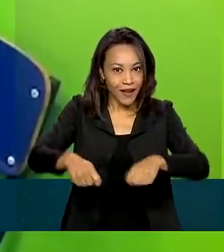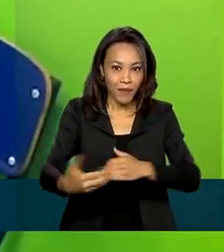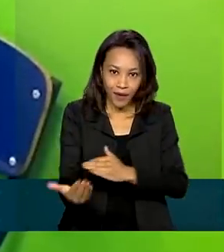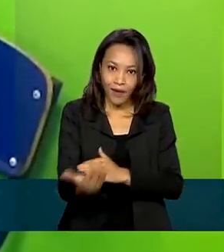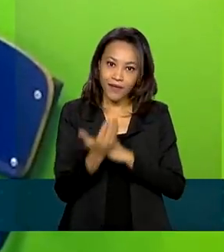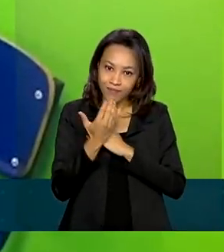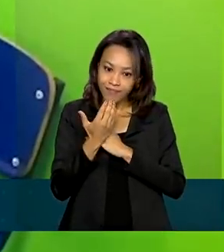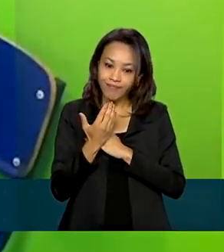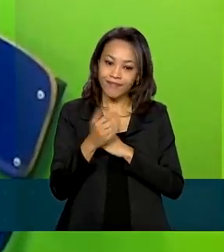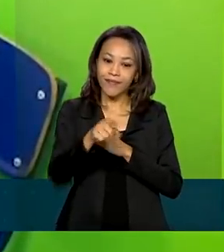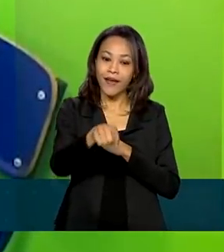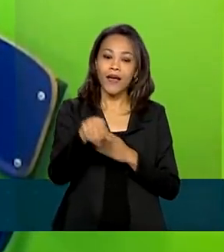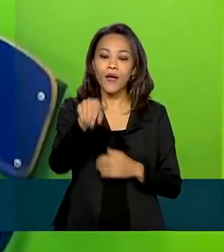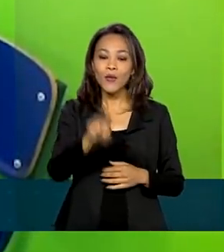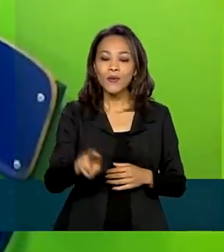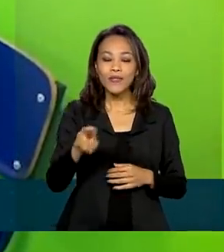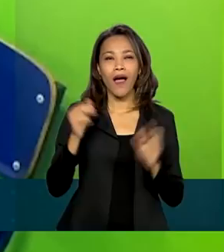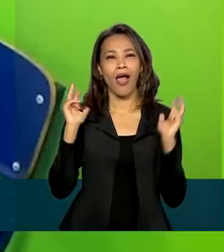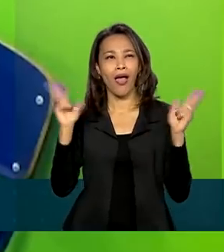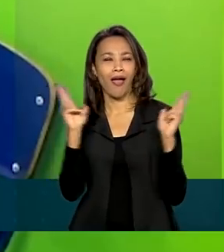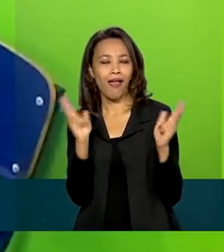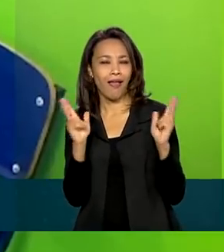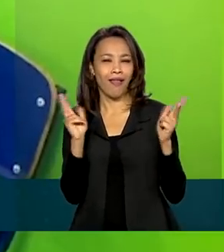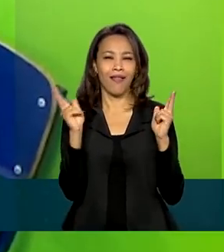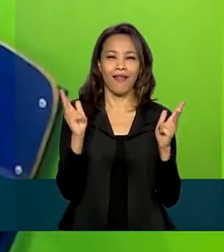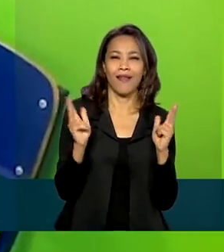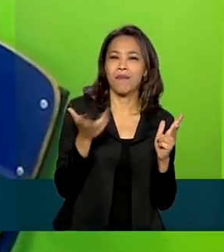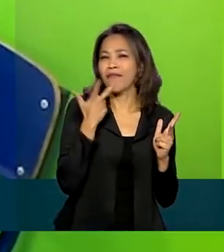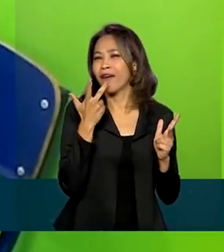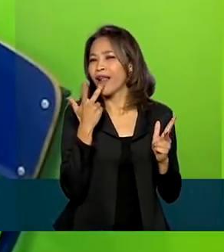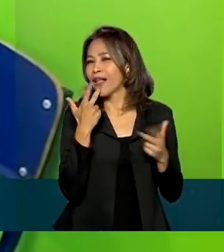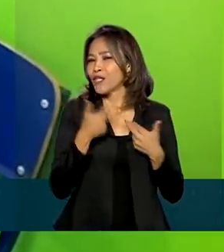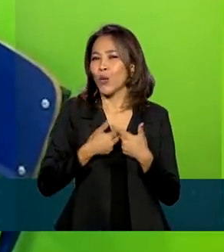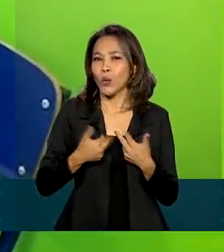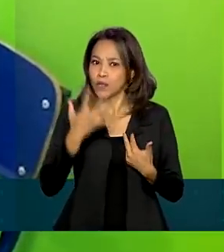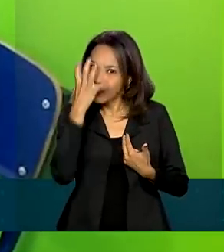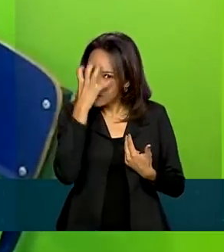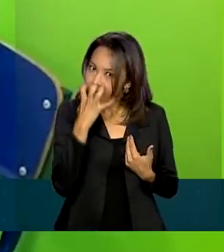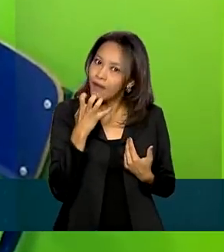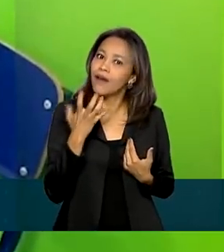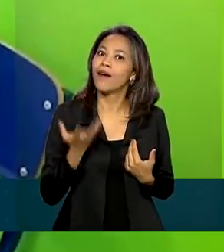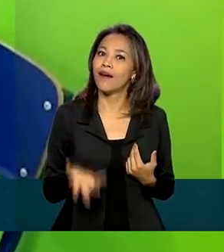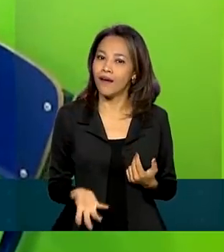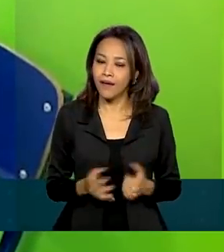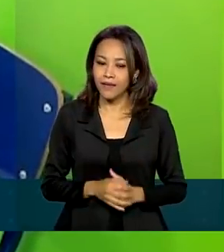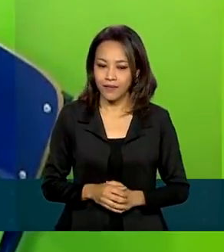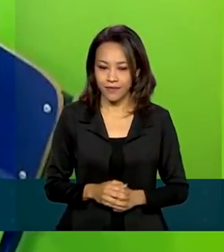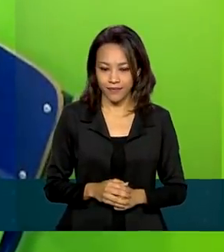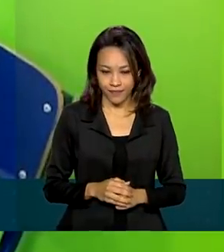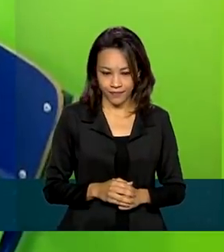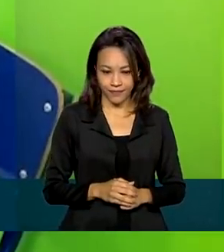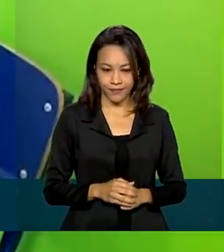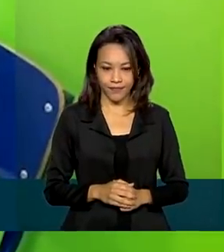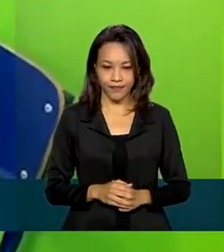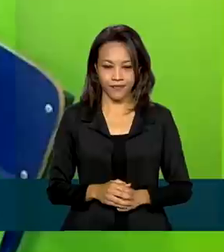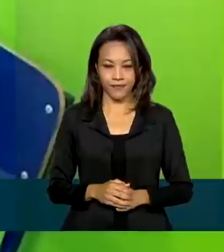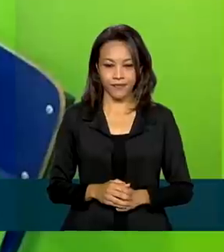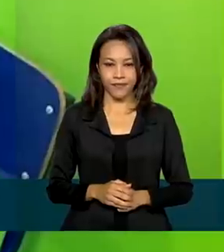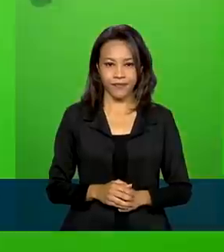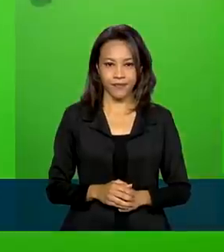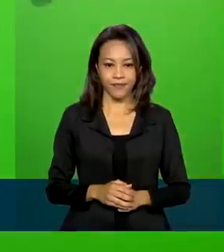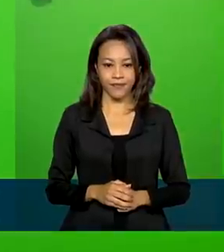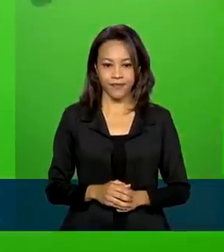aliada. É usar a diversão para falar de coisa bem séria. A abelha é de que?